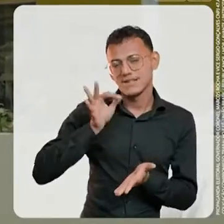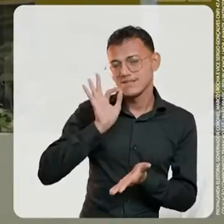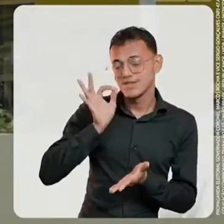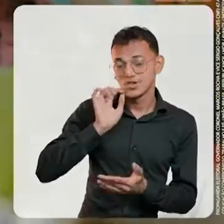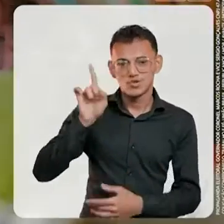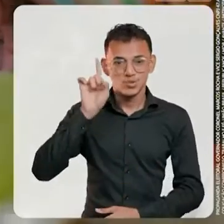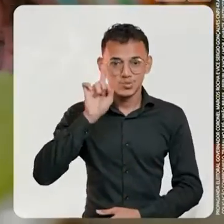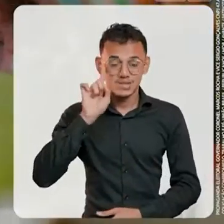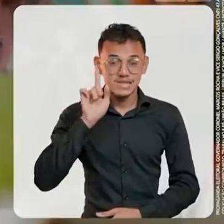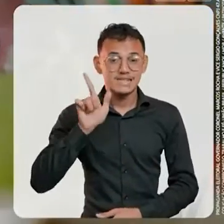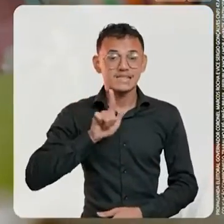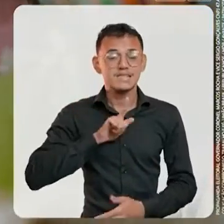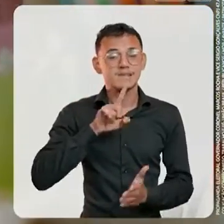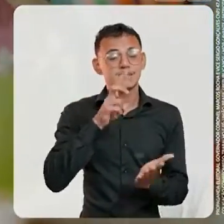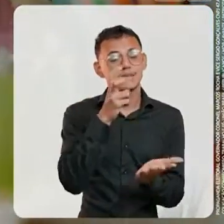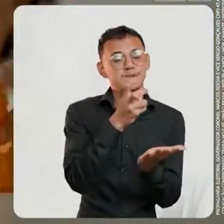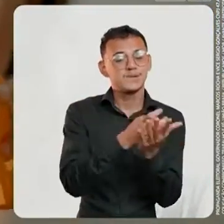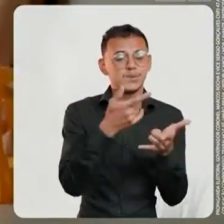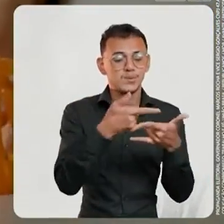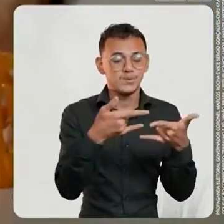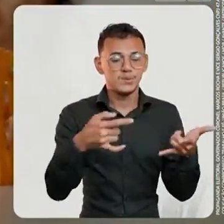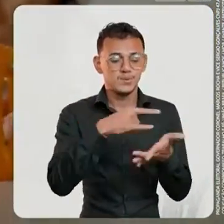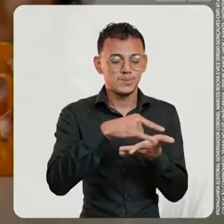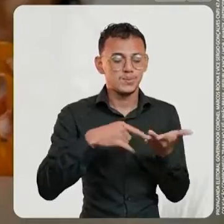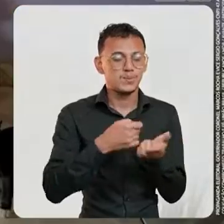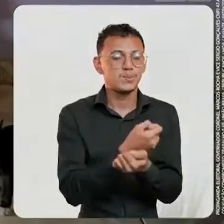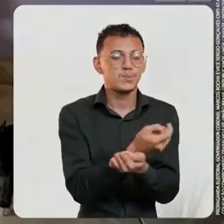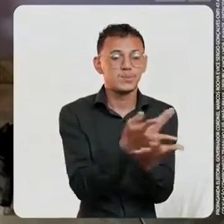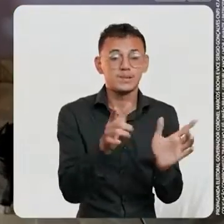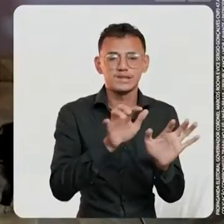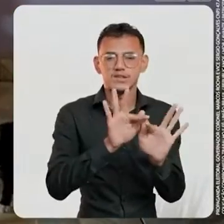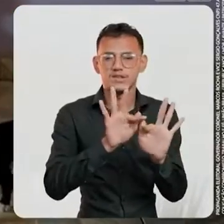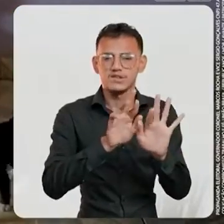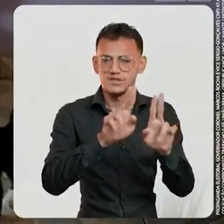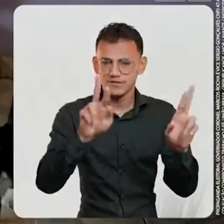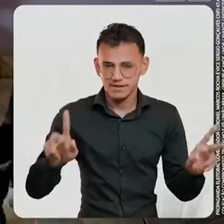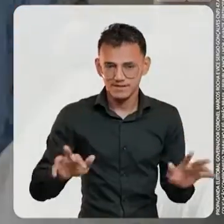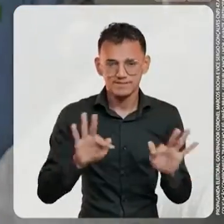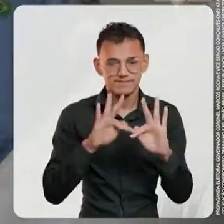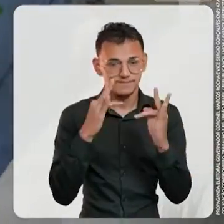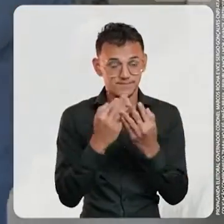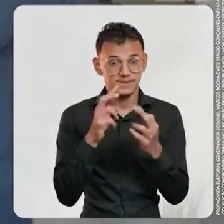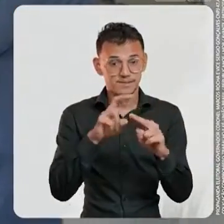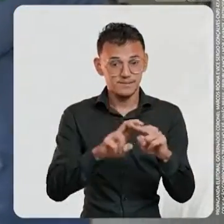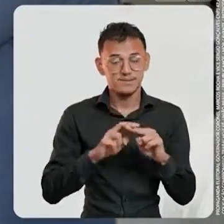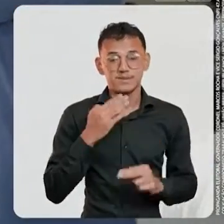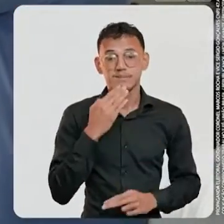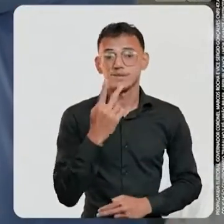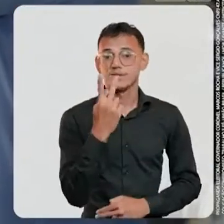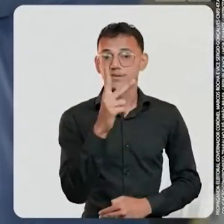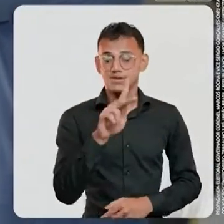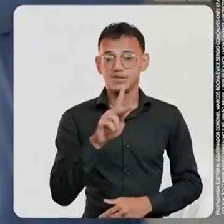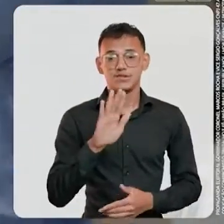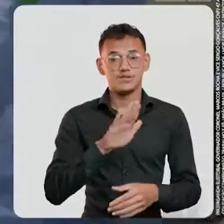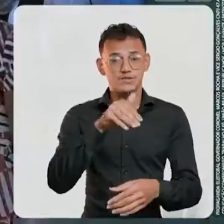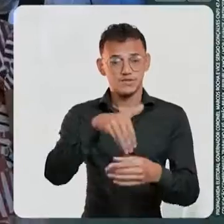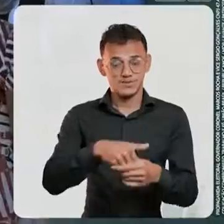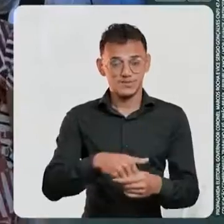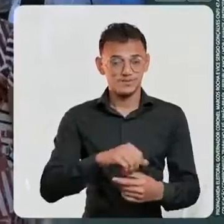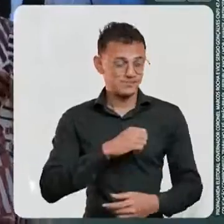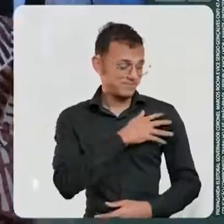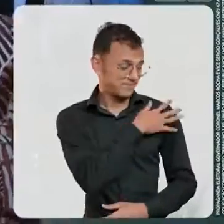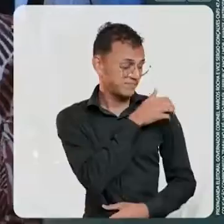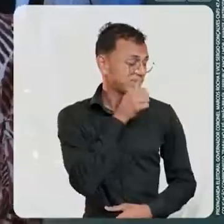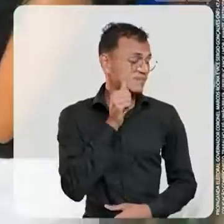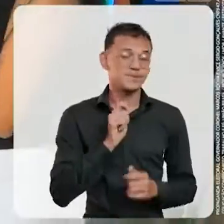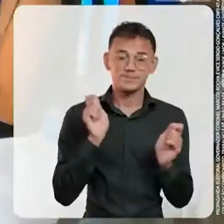teremos ainda o Vale Creche, que vai beneficiar milhares de famílias. Por isso, eu peço seu voto para que o